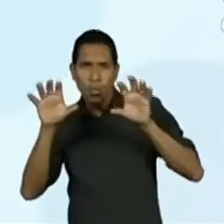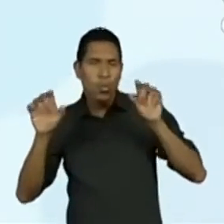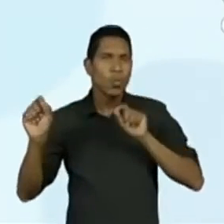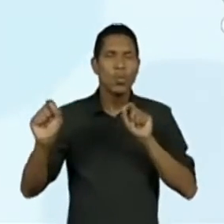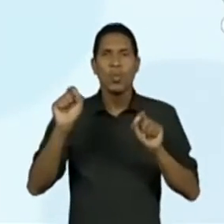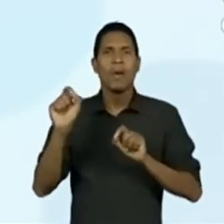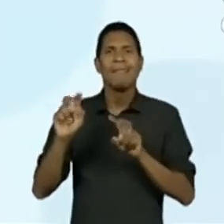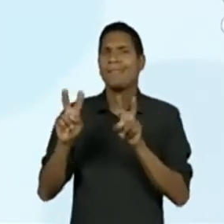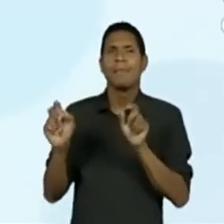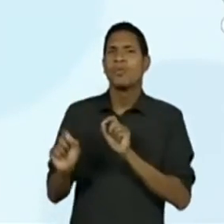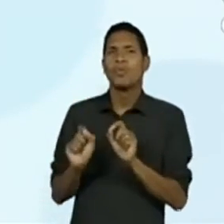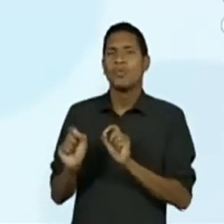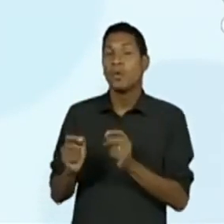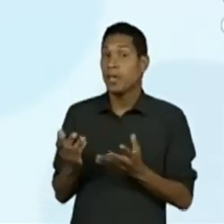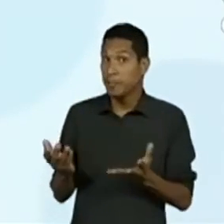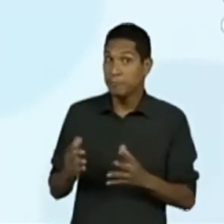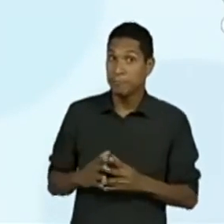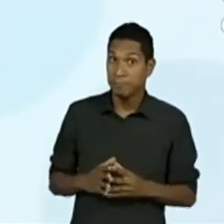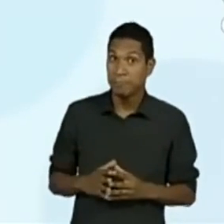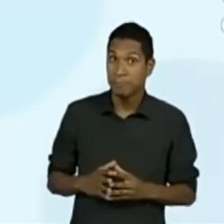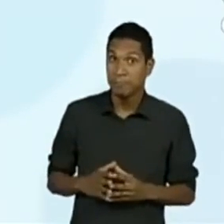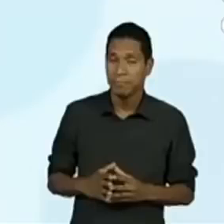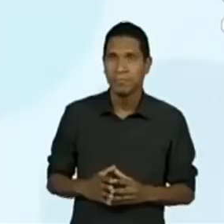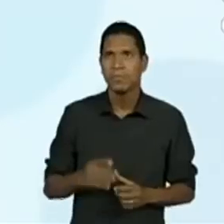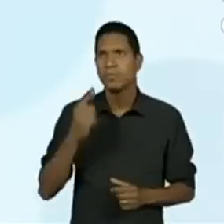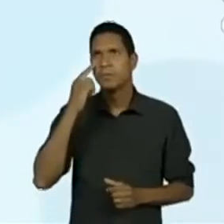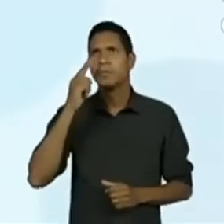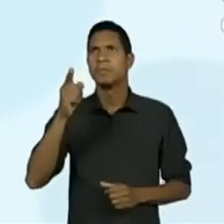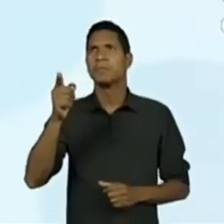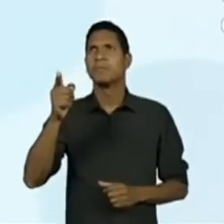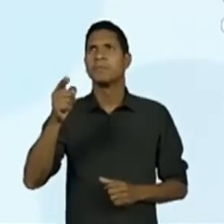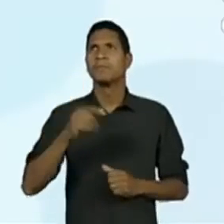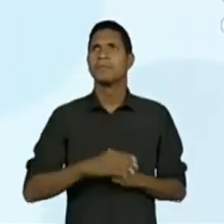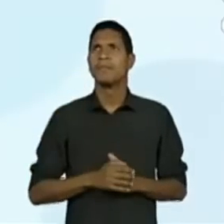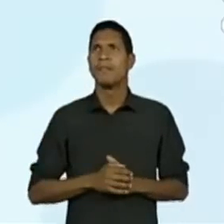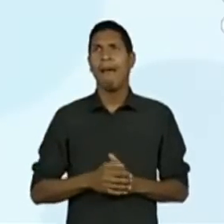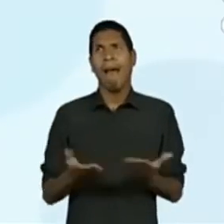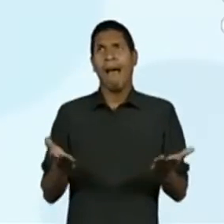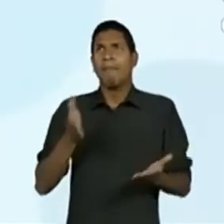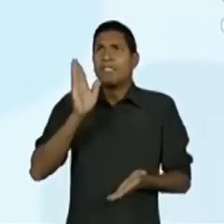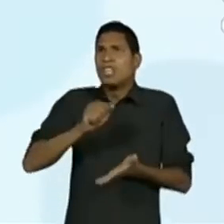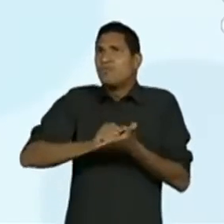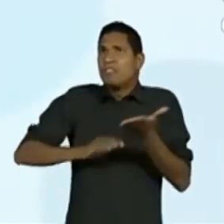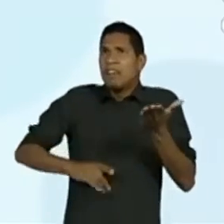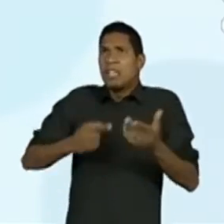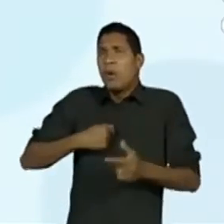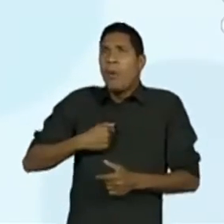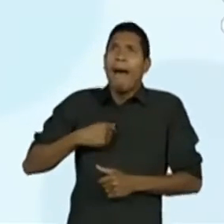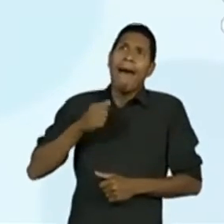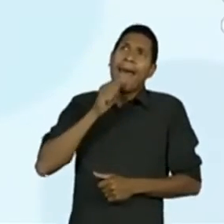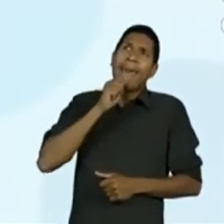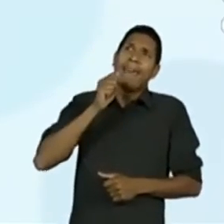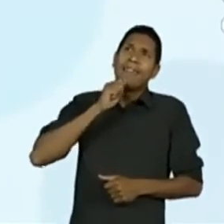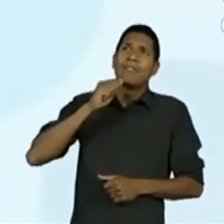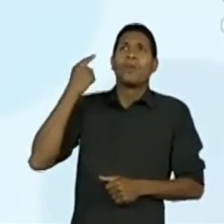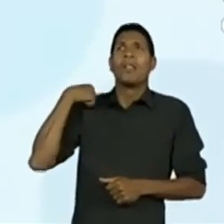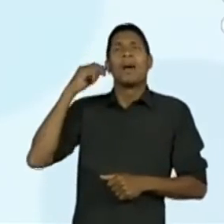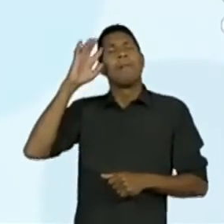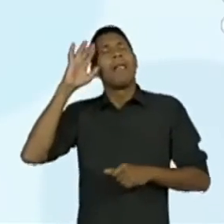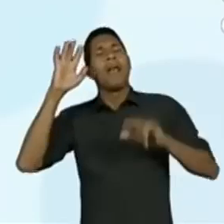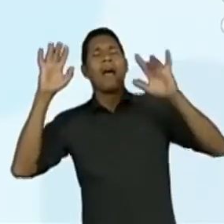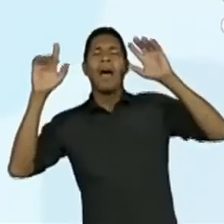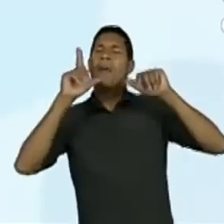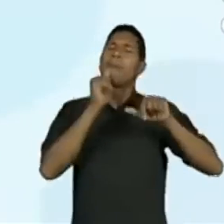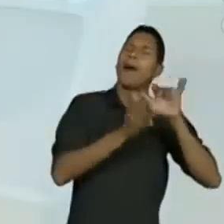E, gente, ó, já tem um povo assim. Ah, ainda estão curtindo a onda. Que gracioso. Curtindo a onda ainda? Legal.